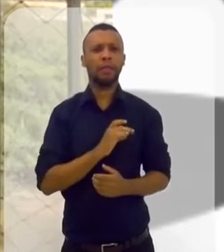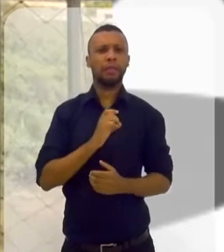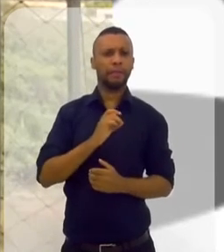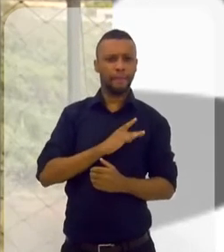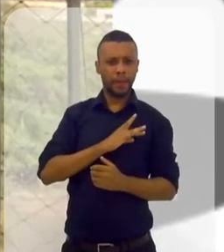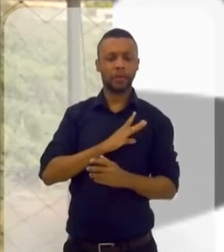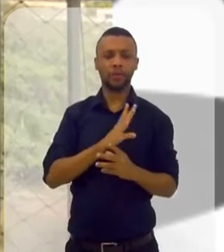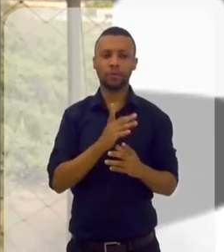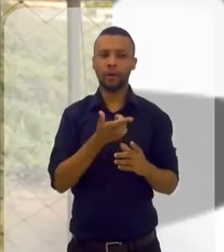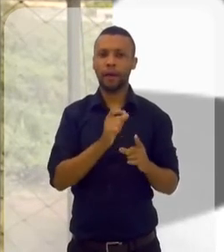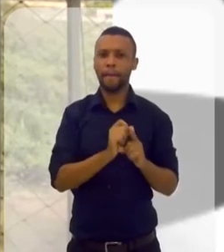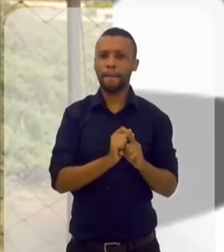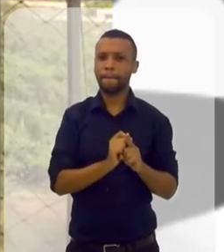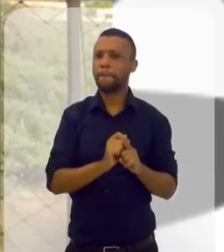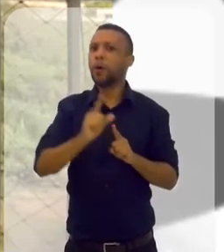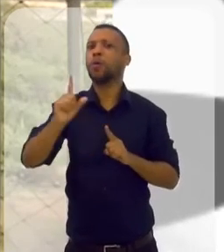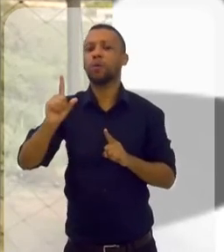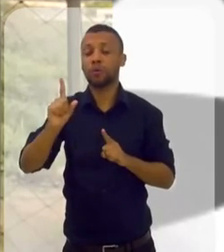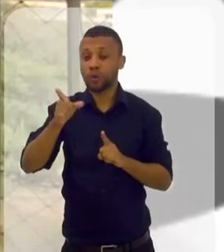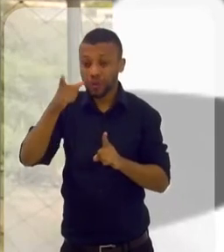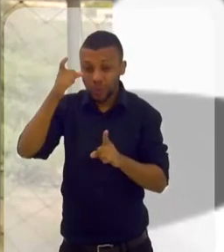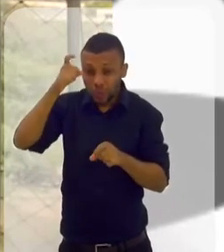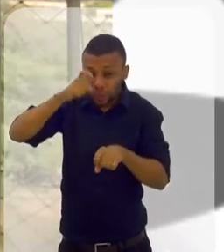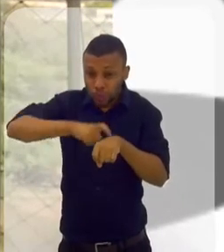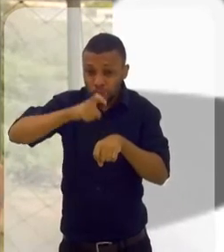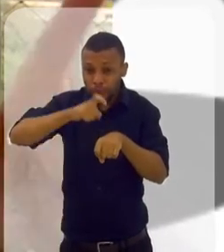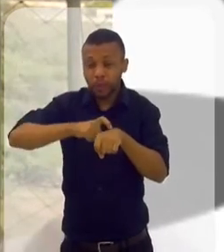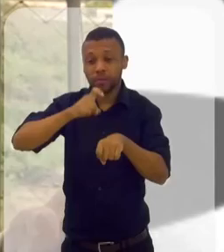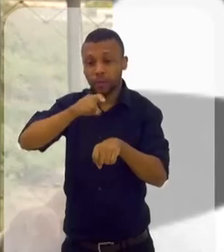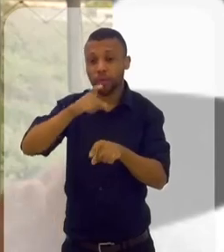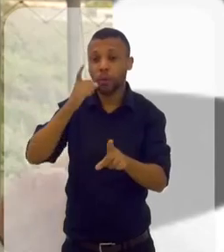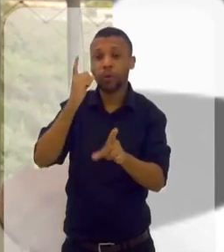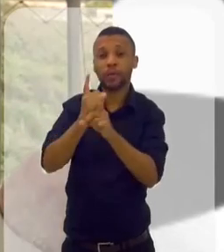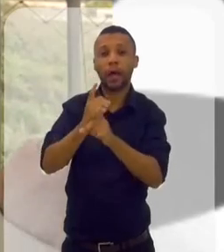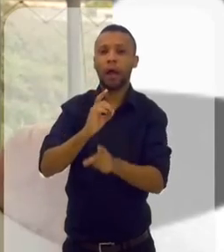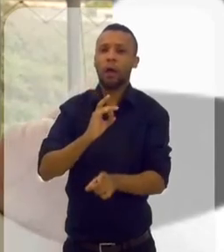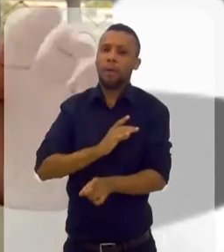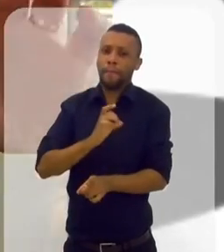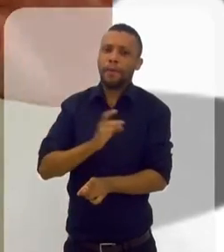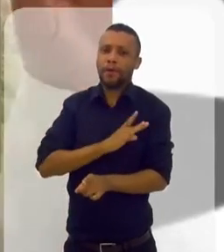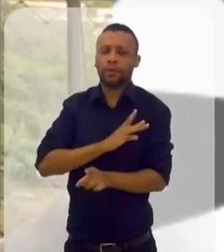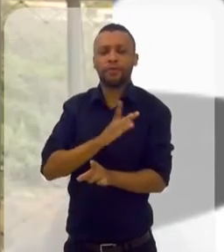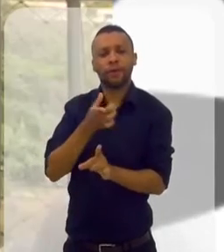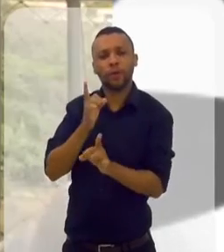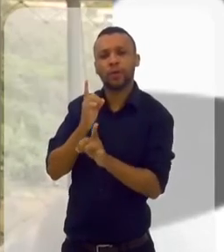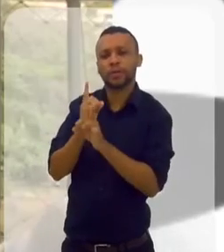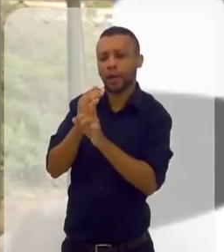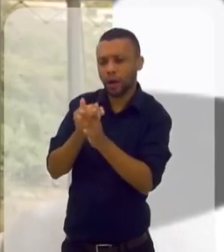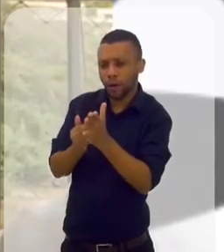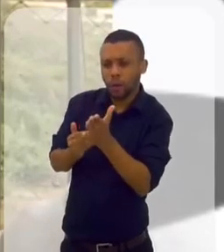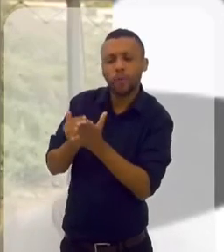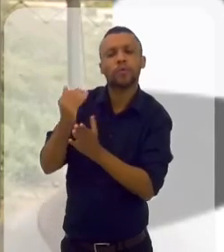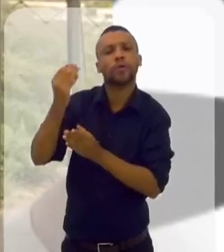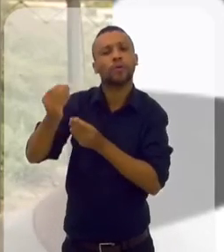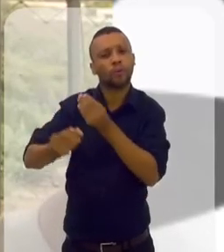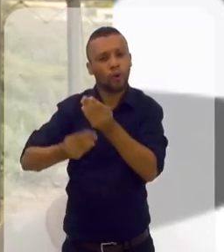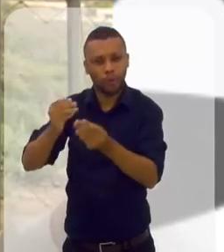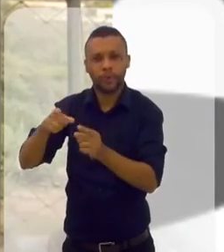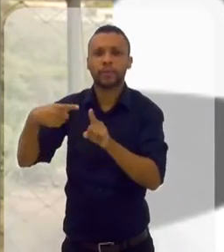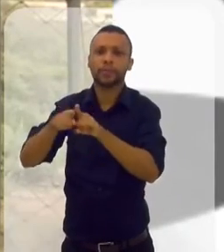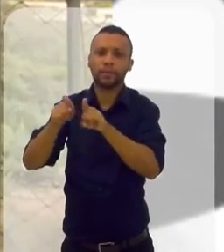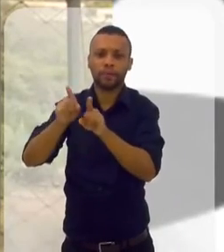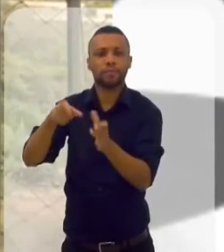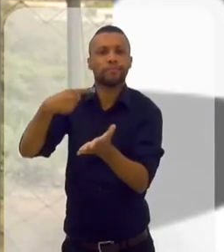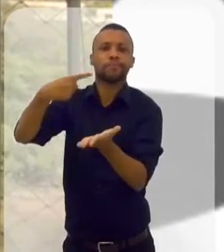vou buscar, eu vou fazer com que esse medo saia para fora. Porque quando eu achar o medo, eu vou achar onde que ele começou. E quando eu achar onde ele começou, eu vou achar a programação.